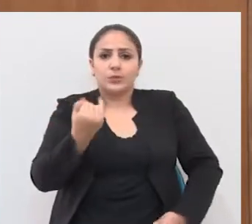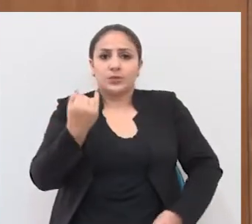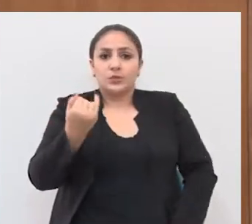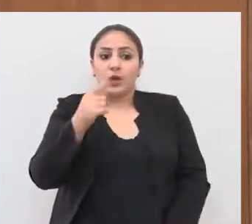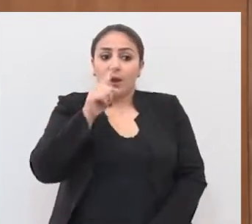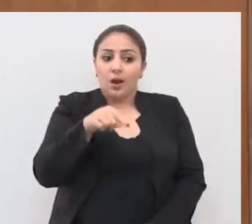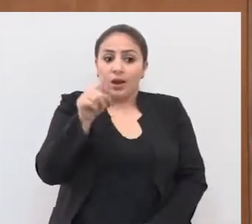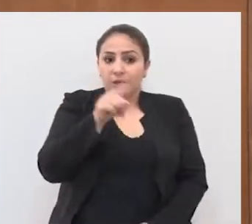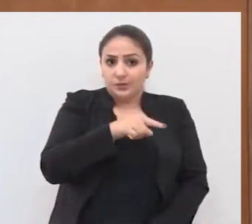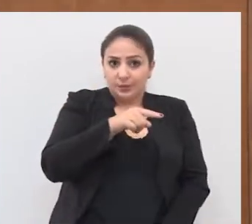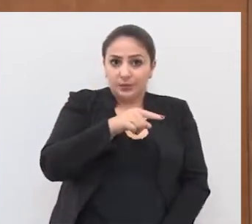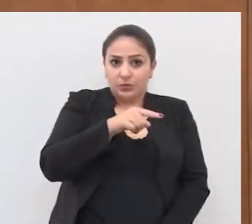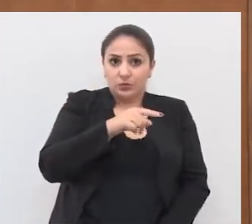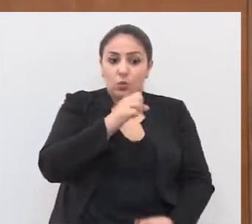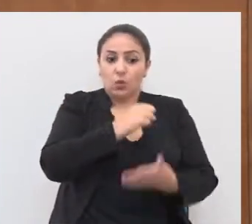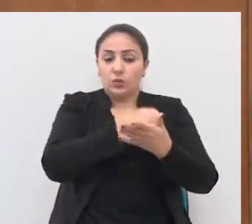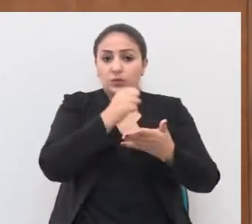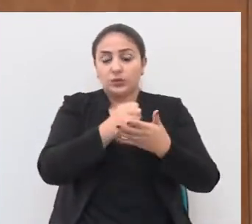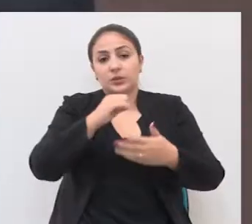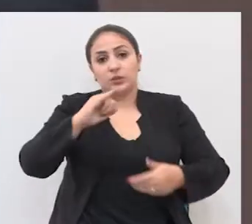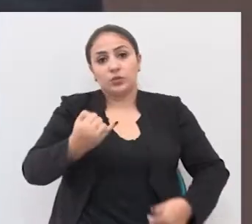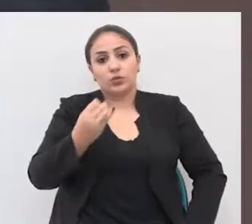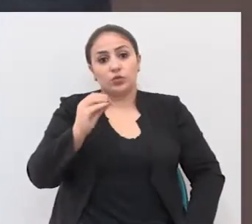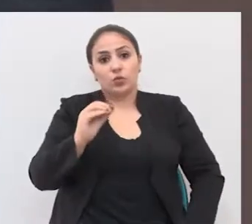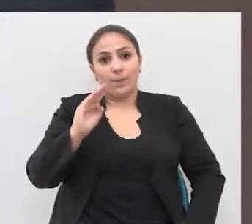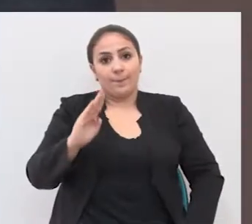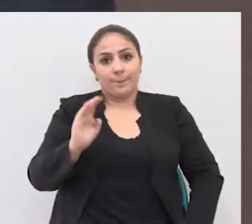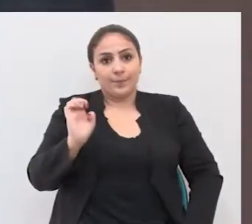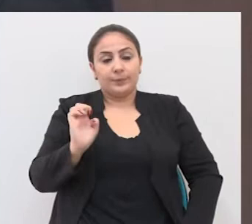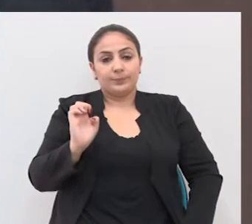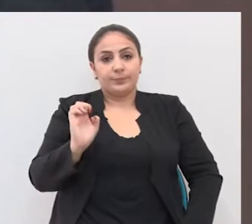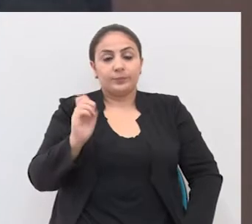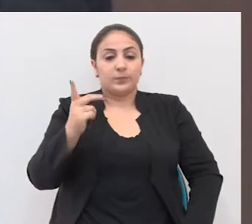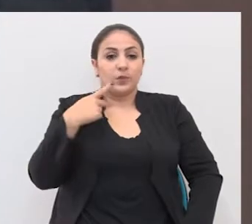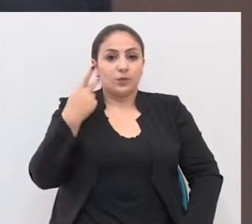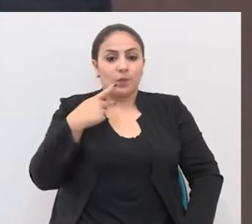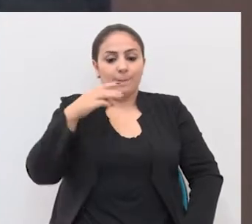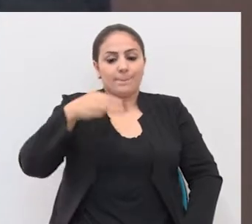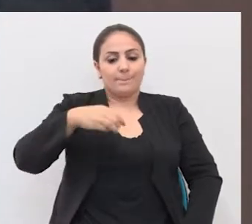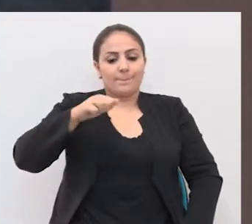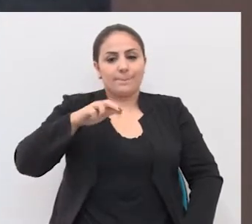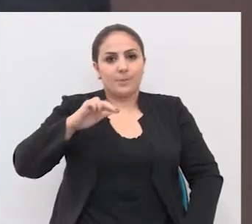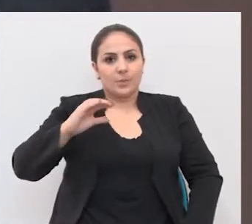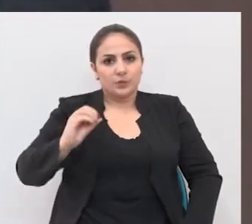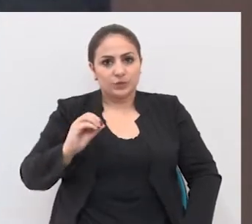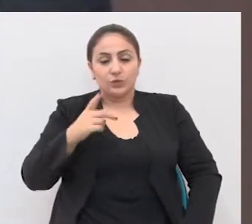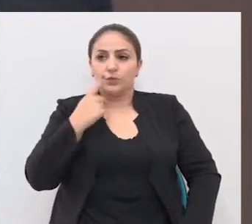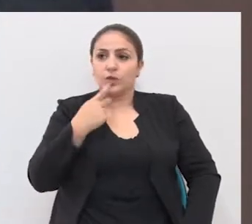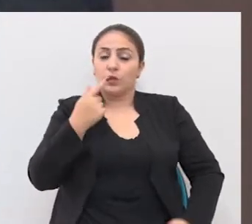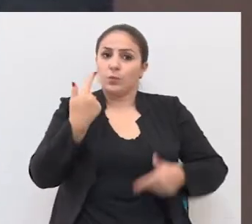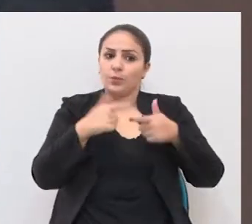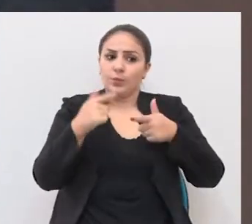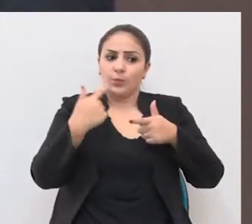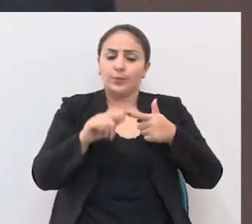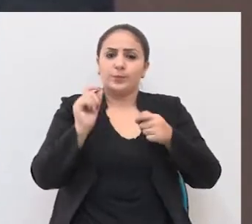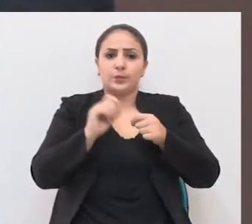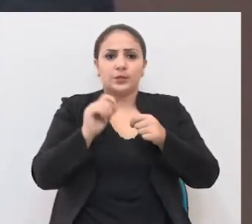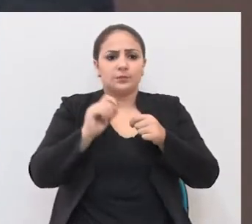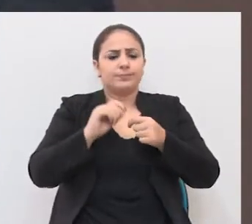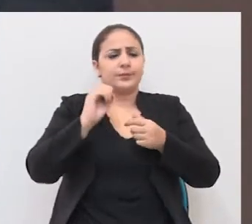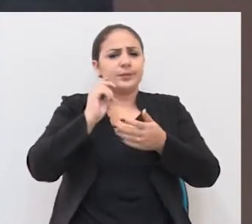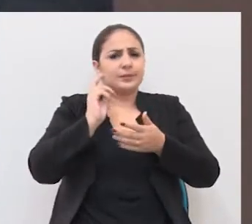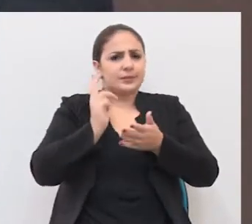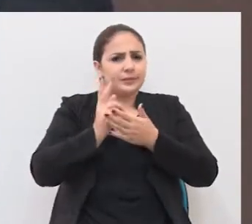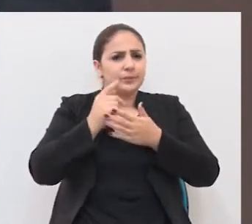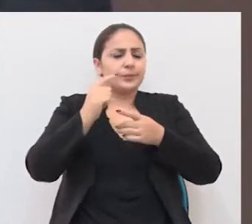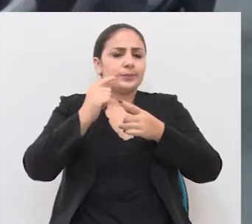do cancelamento do contrato com a Job. E o PDTista Márcio Patussi também afirmou que o problema tem se repetido